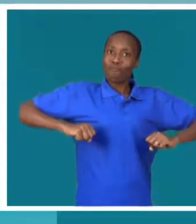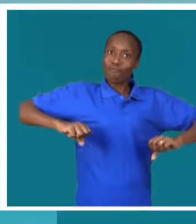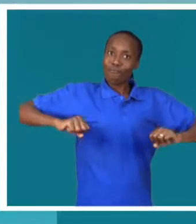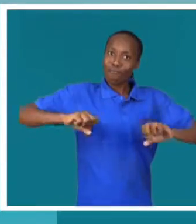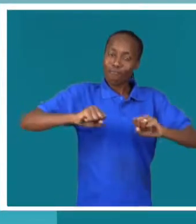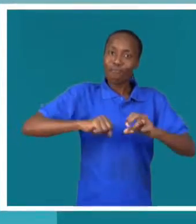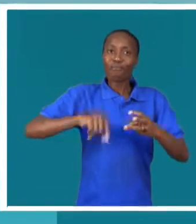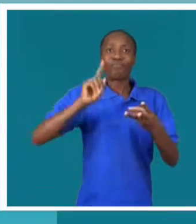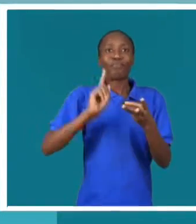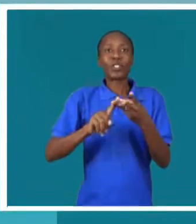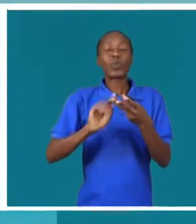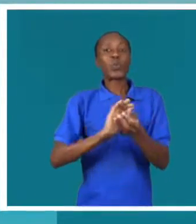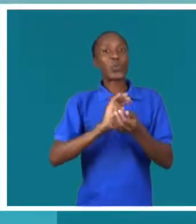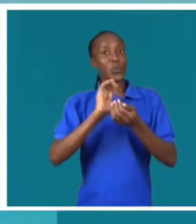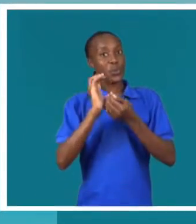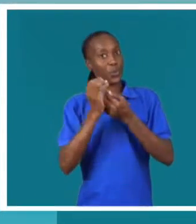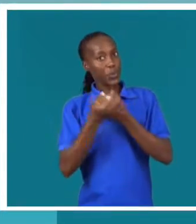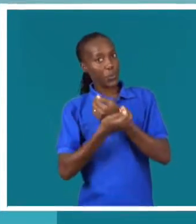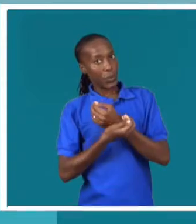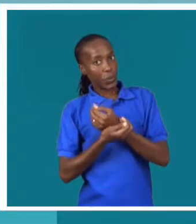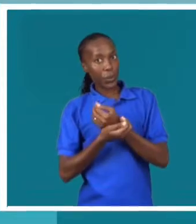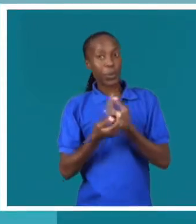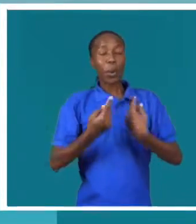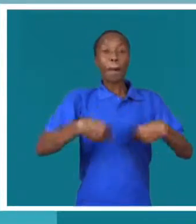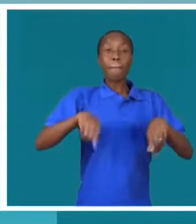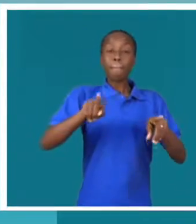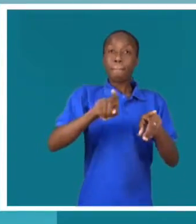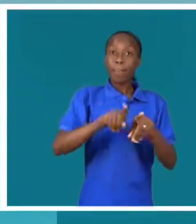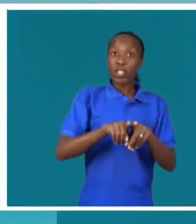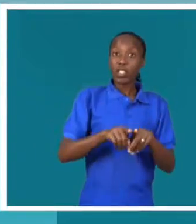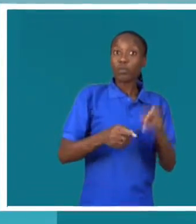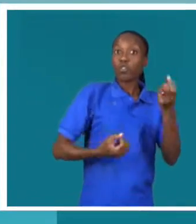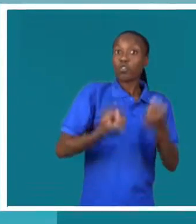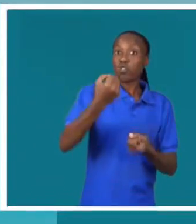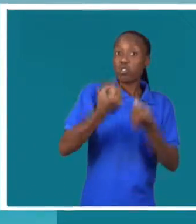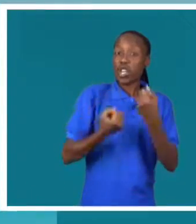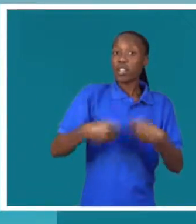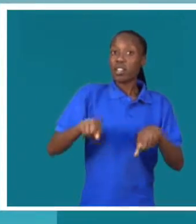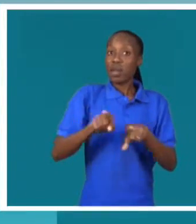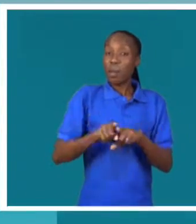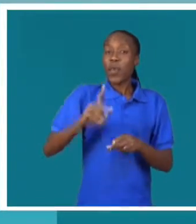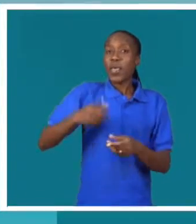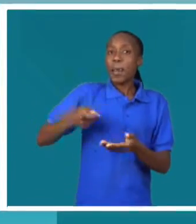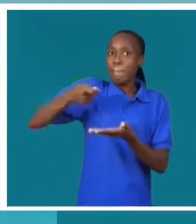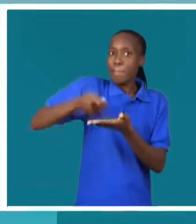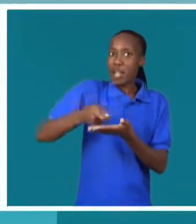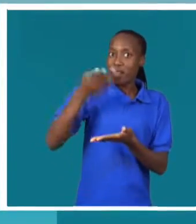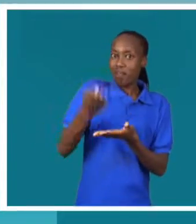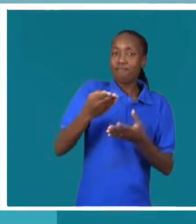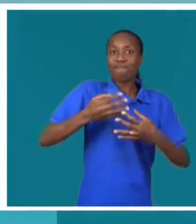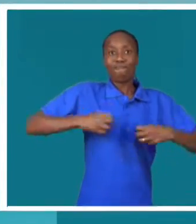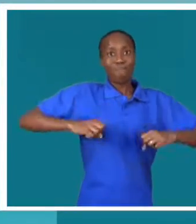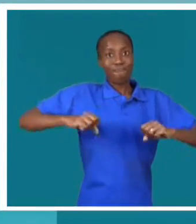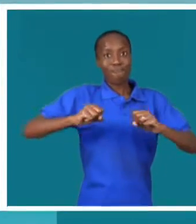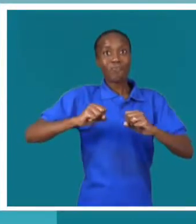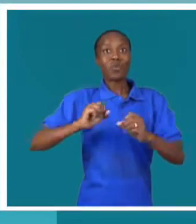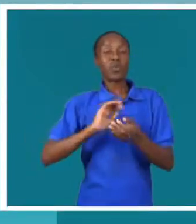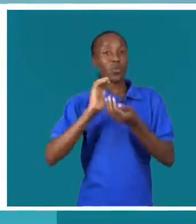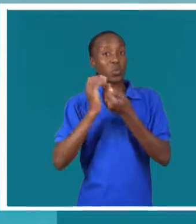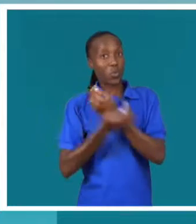social, seguro, né? Mesmo os cartas que tenho, sempre também ponho inseguro. Em